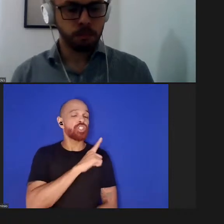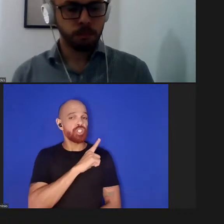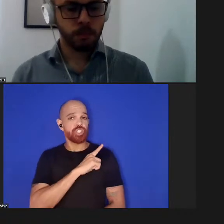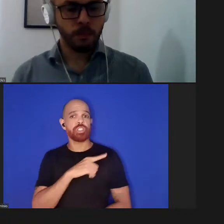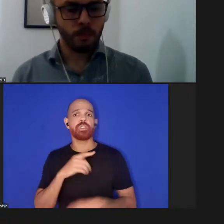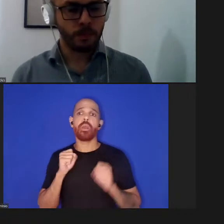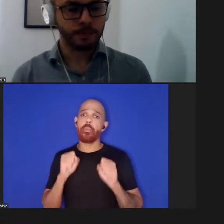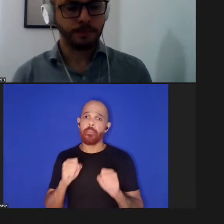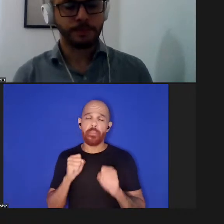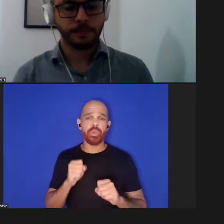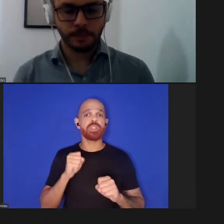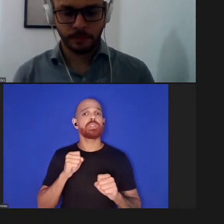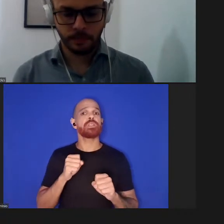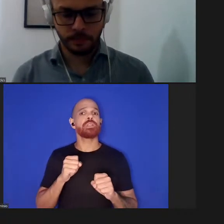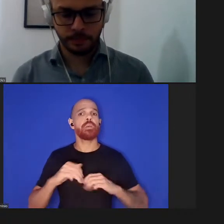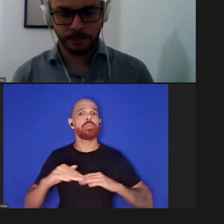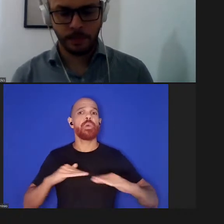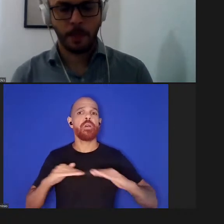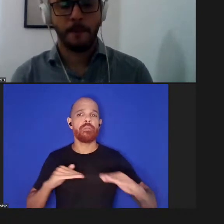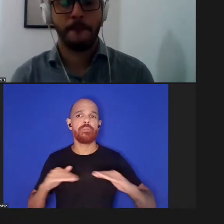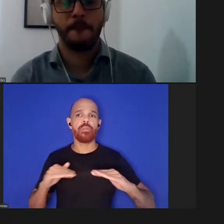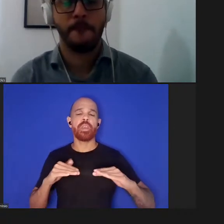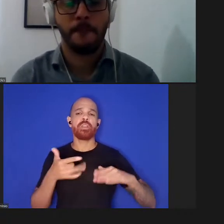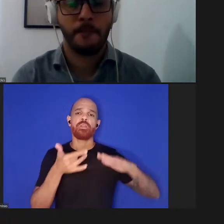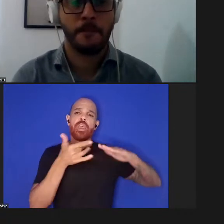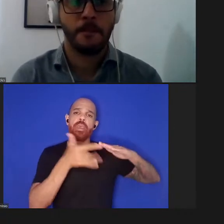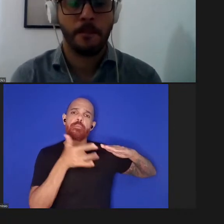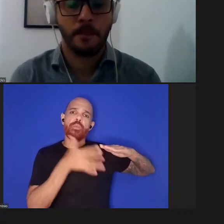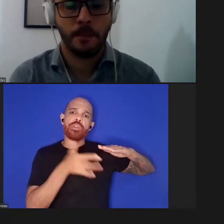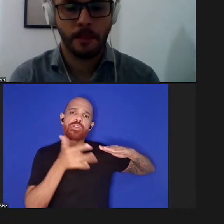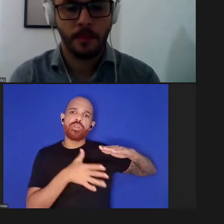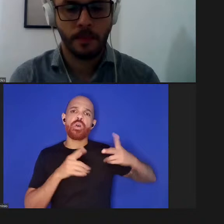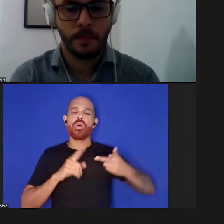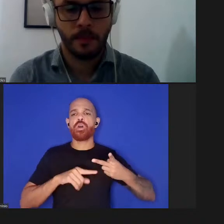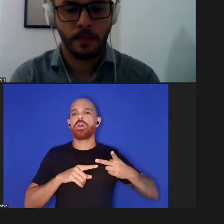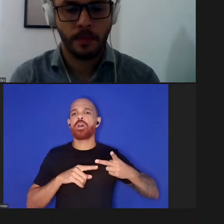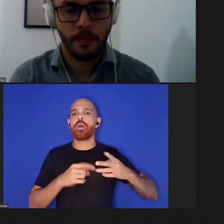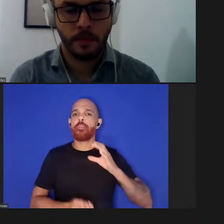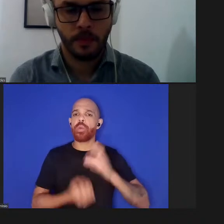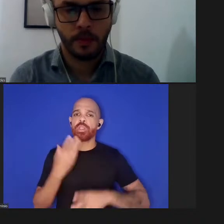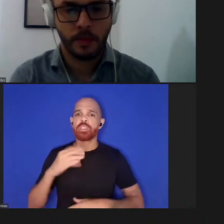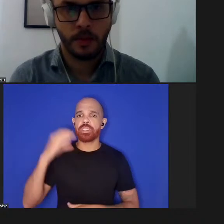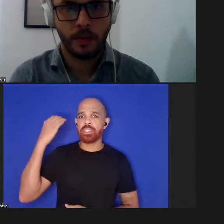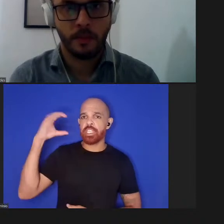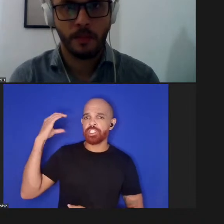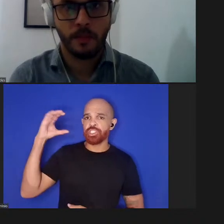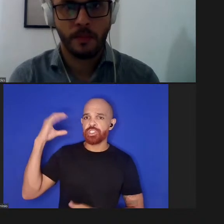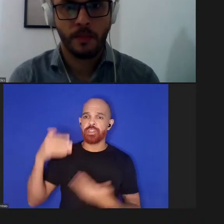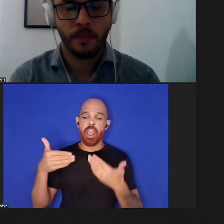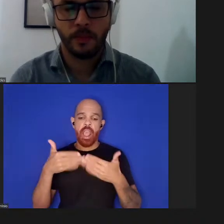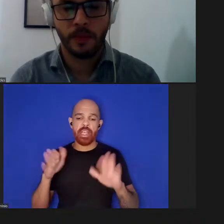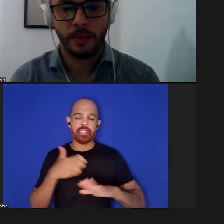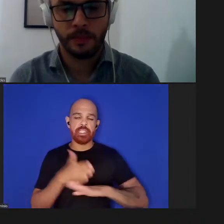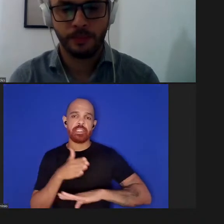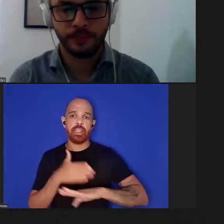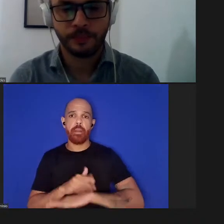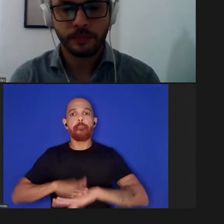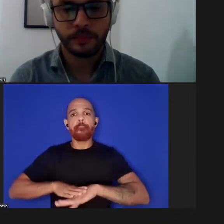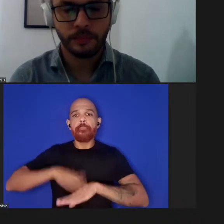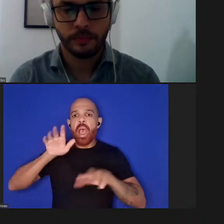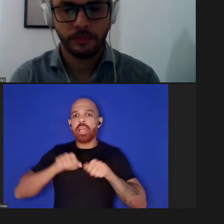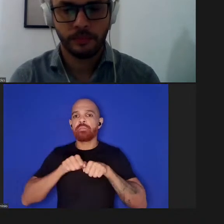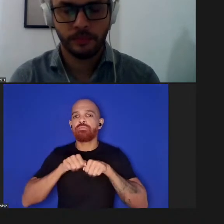num movimento com repositórios com a produção científica em acesso aberto é muito mais disseminado do que